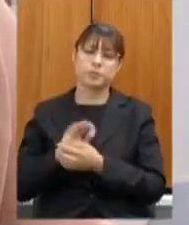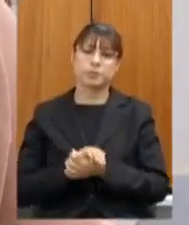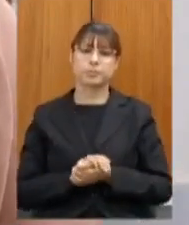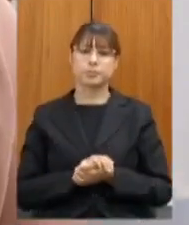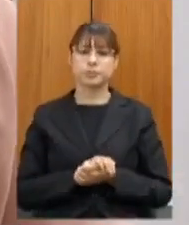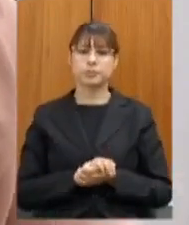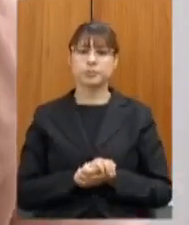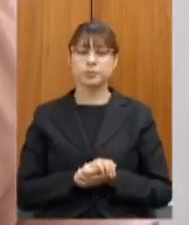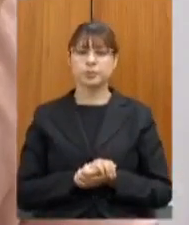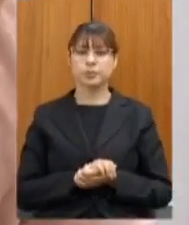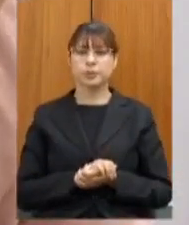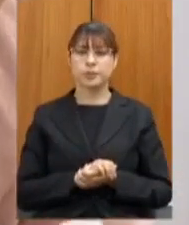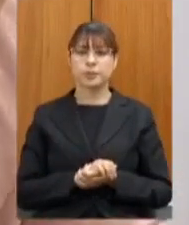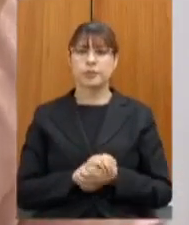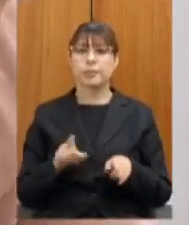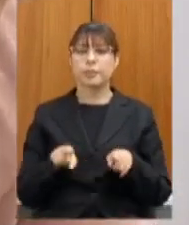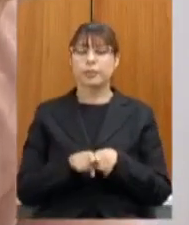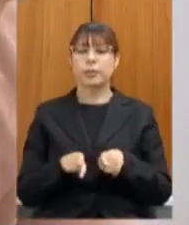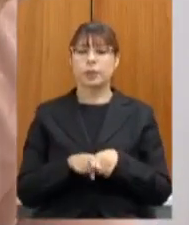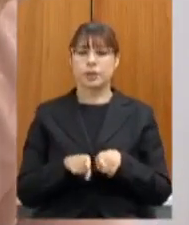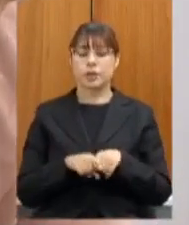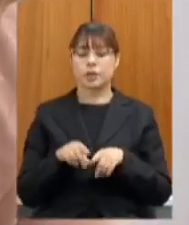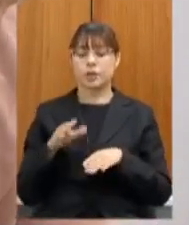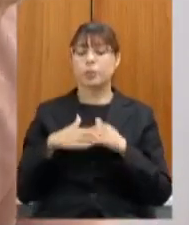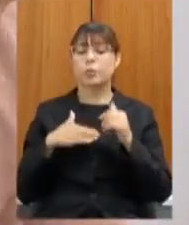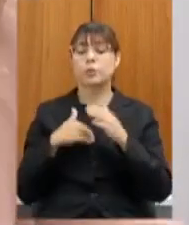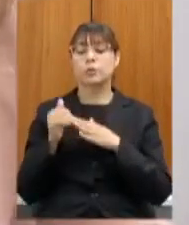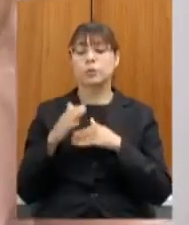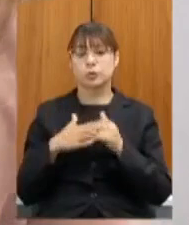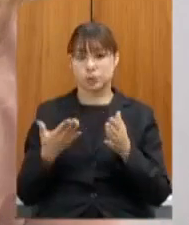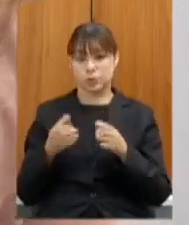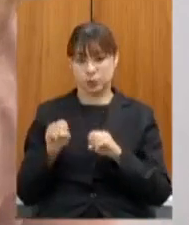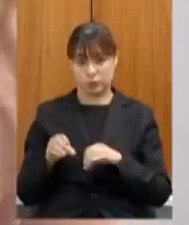ainda sobre os profissionais da educação